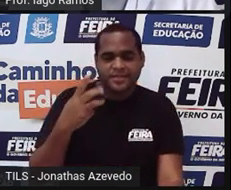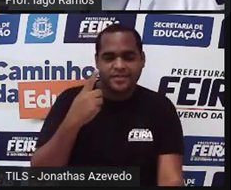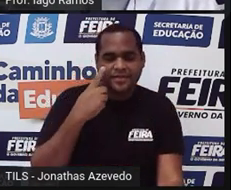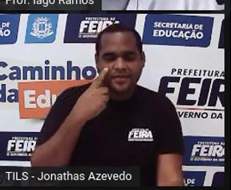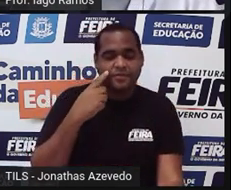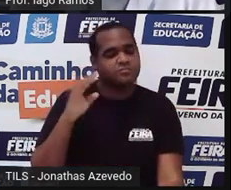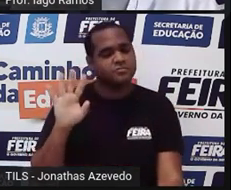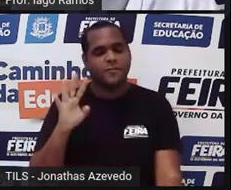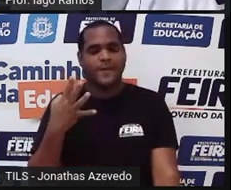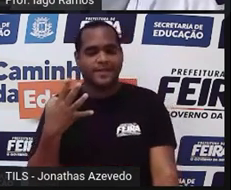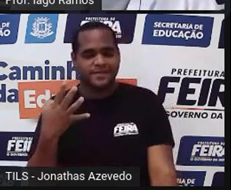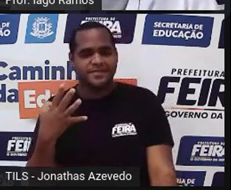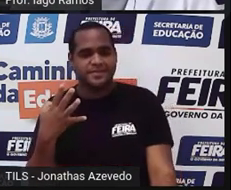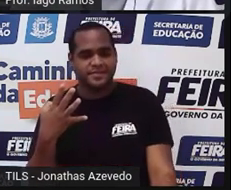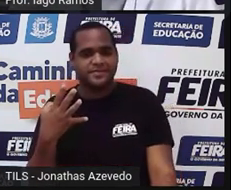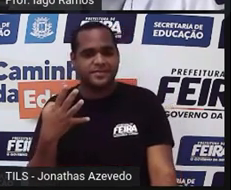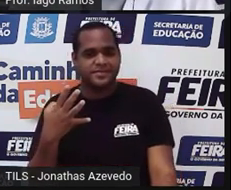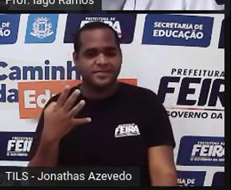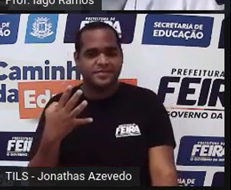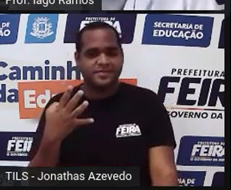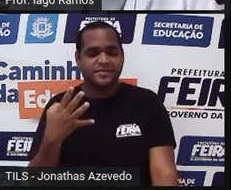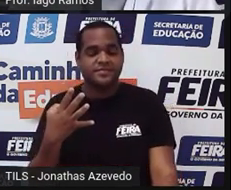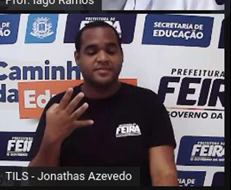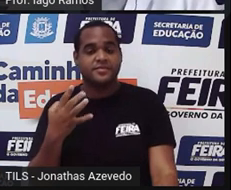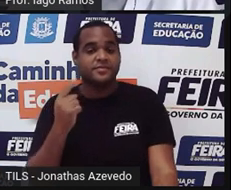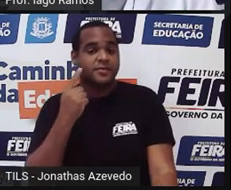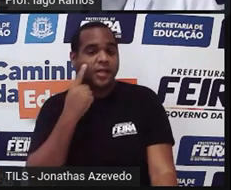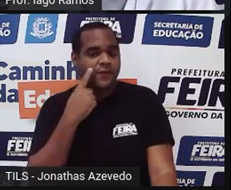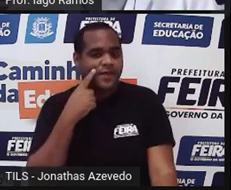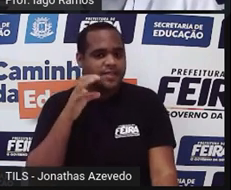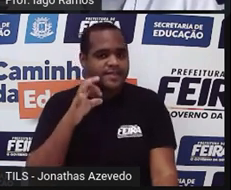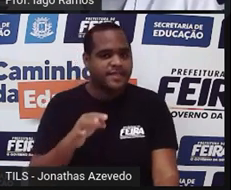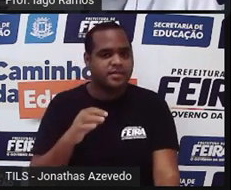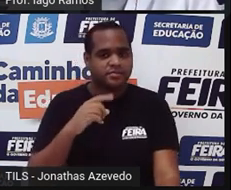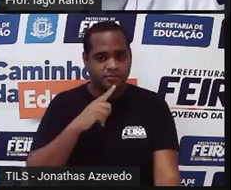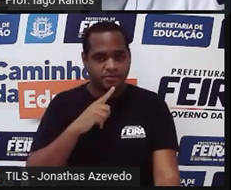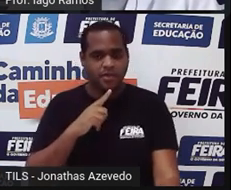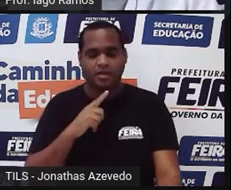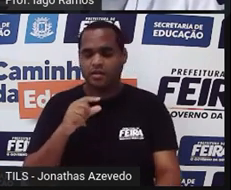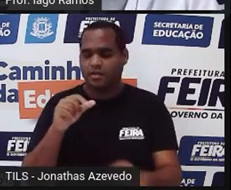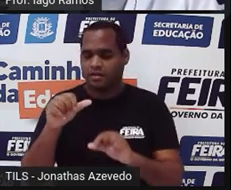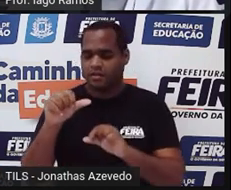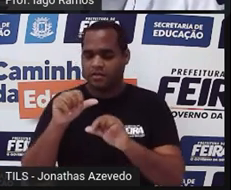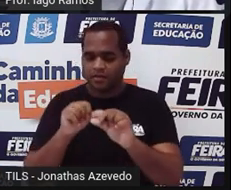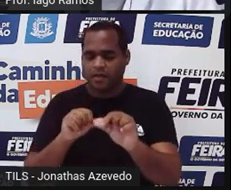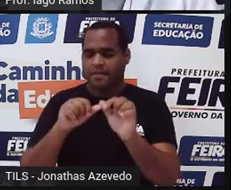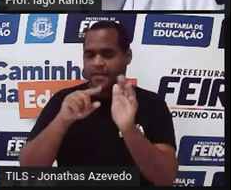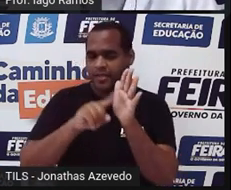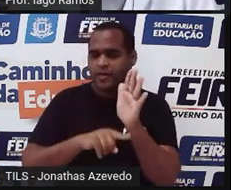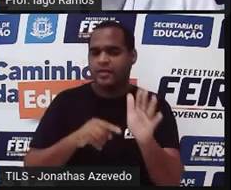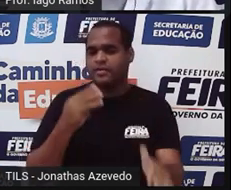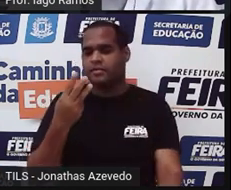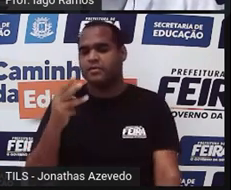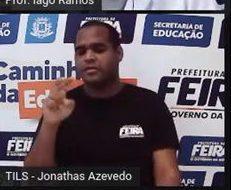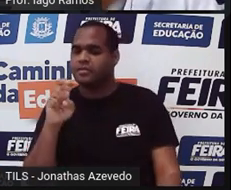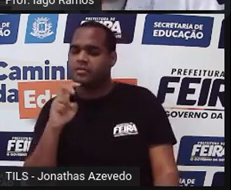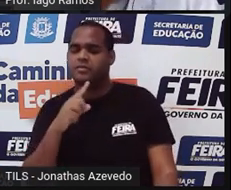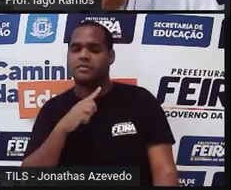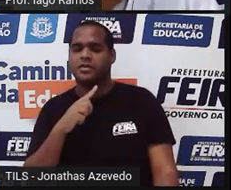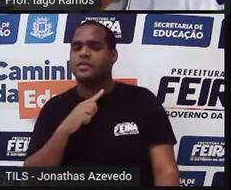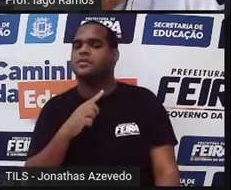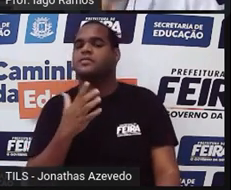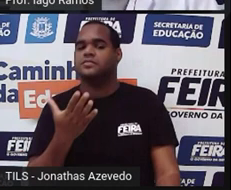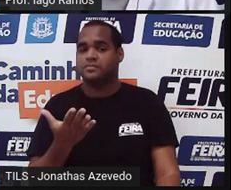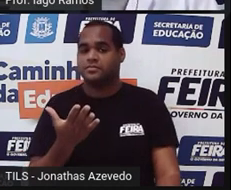Aliás, o 4. E vou ver se ele é menor que a soma de 3 com 5. Tá bom?